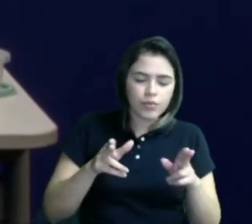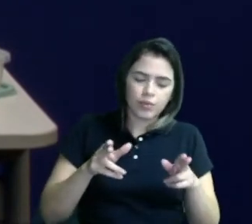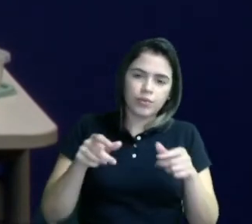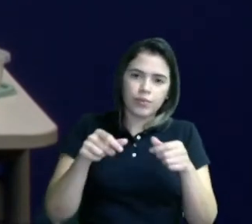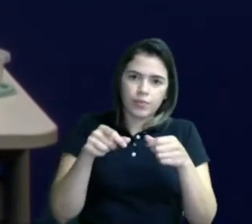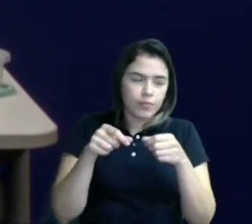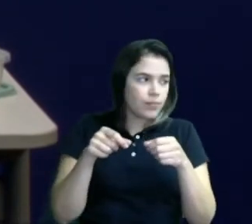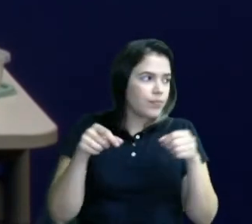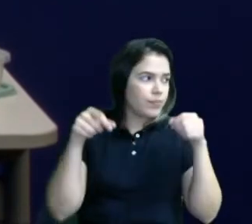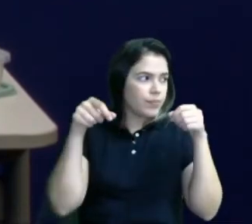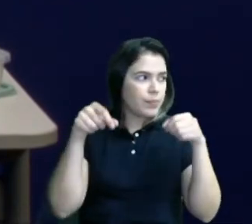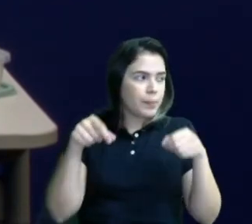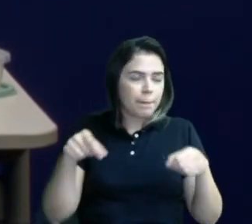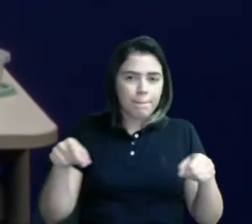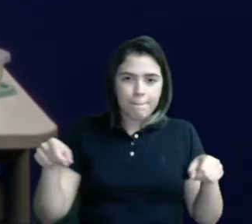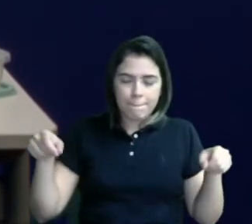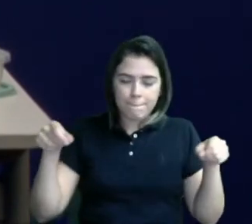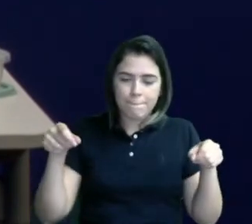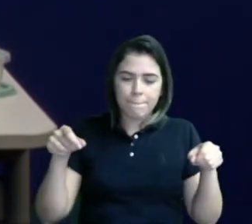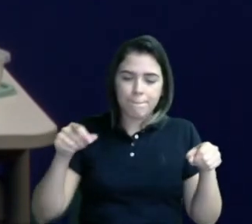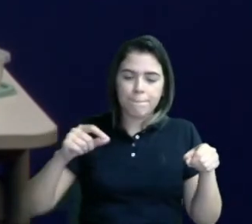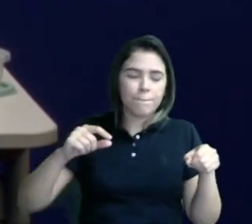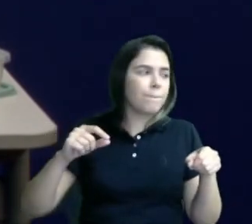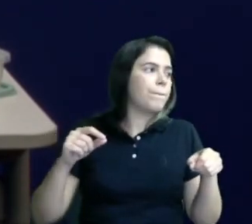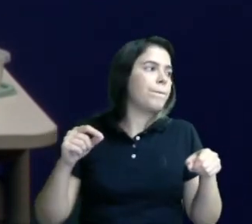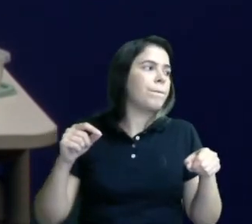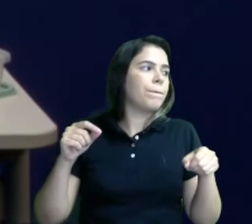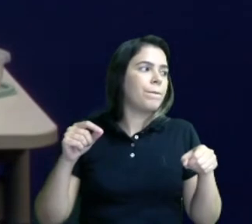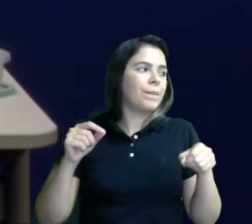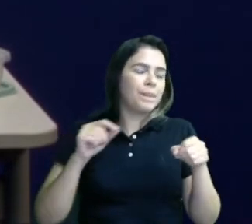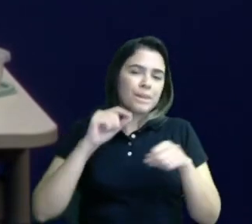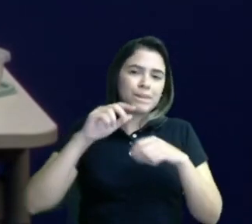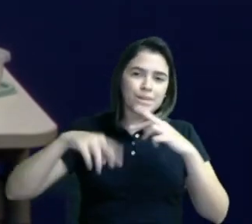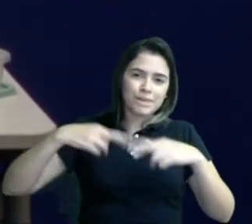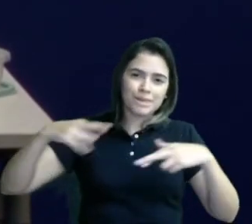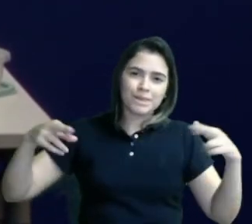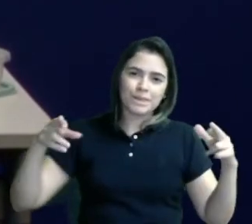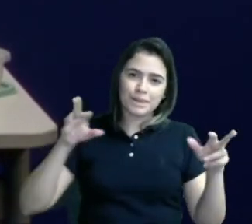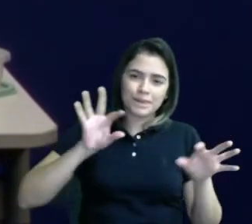fita e vão prender o cordão atrás.